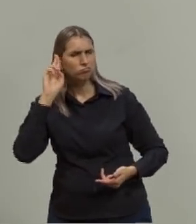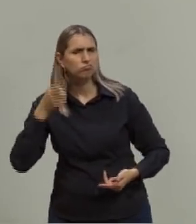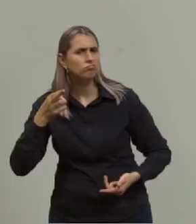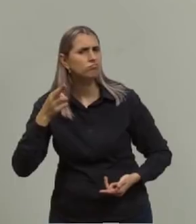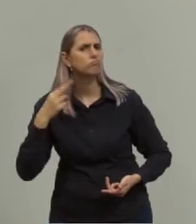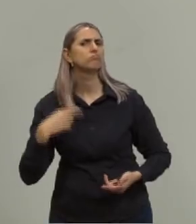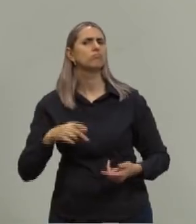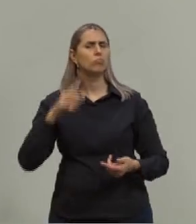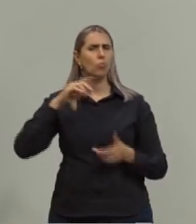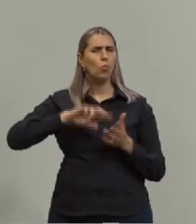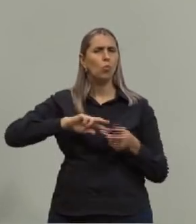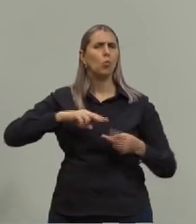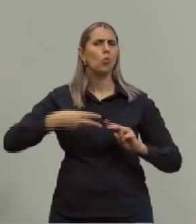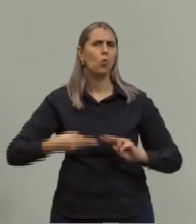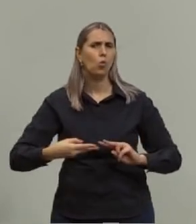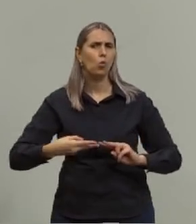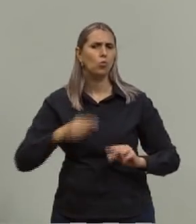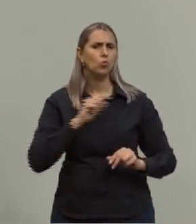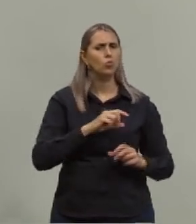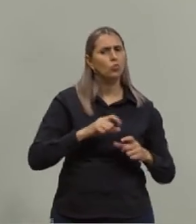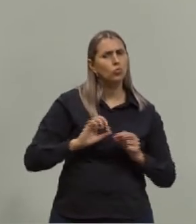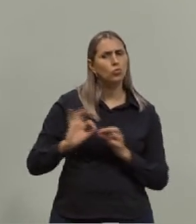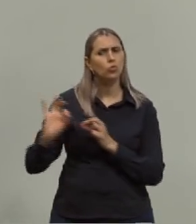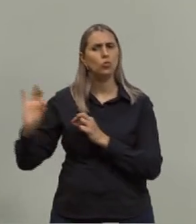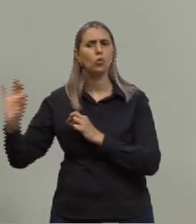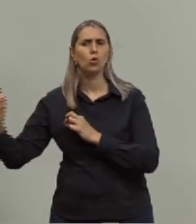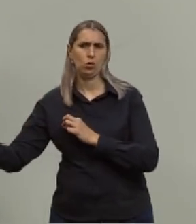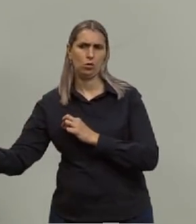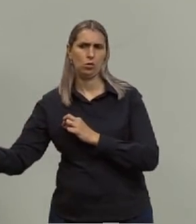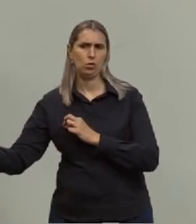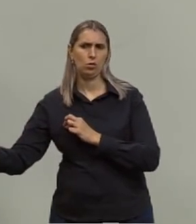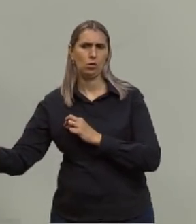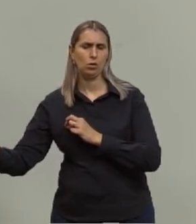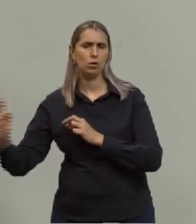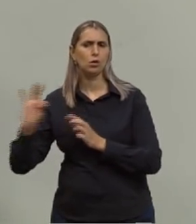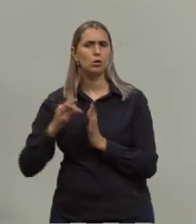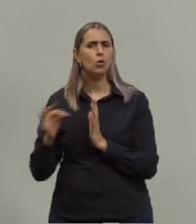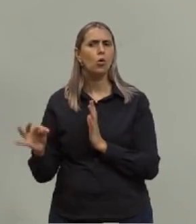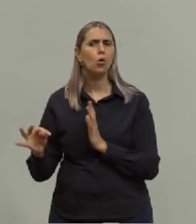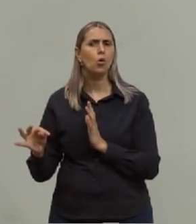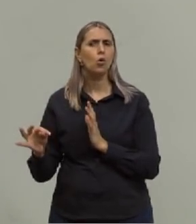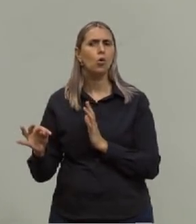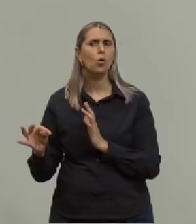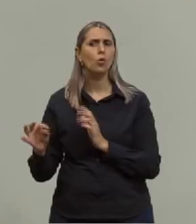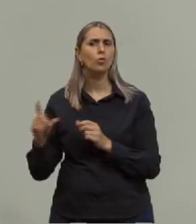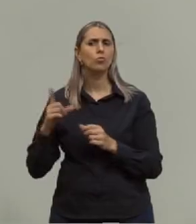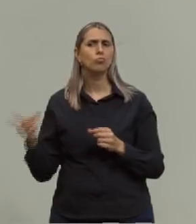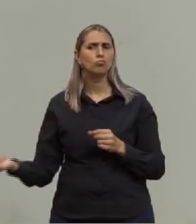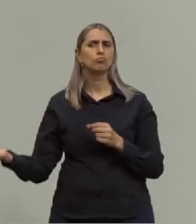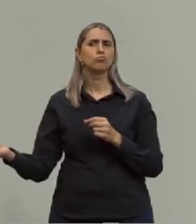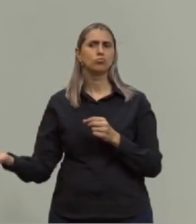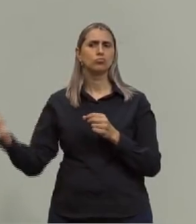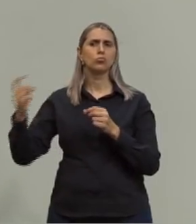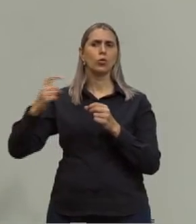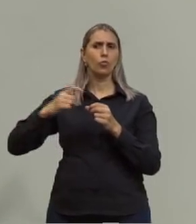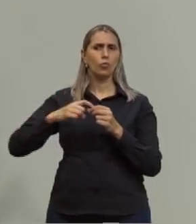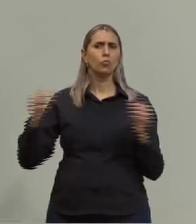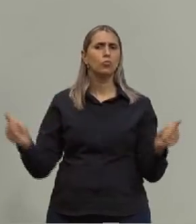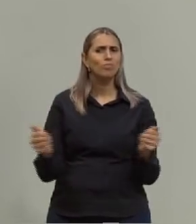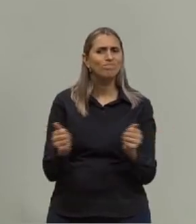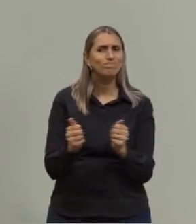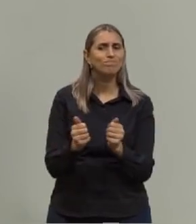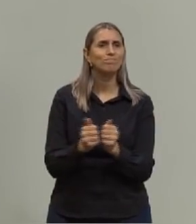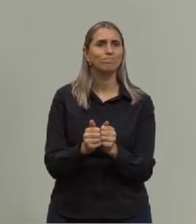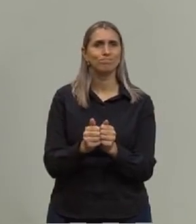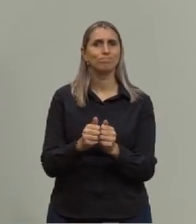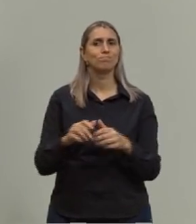contrário, digamos assim, se eles estão se afastando, teoricamente então um dia eles já estiveram mais próximos, né?